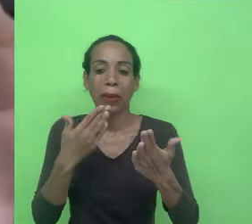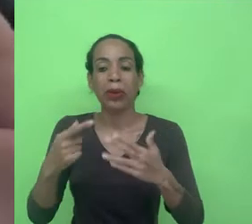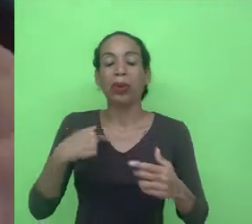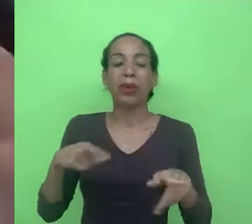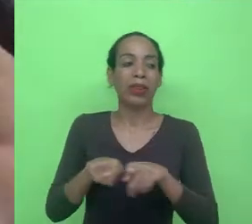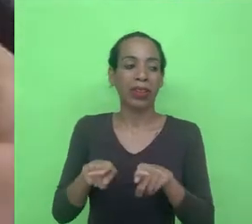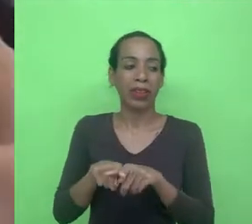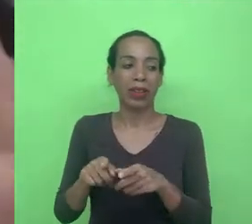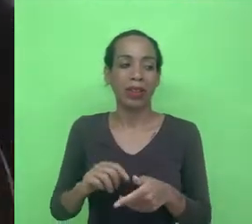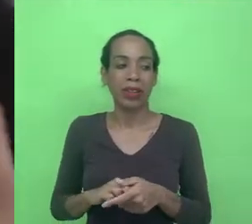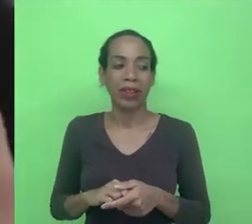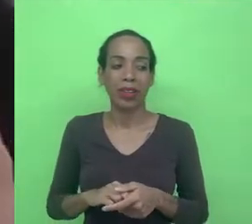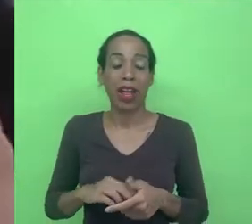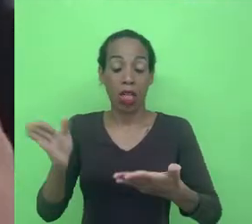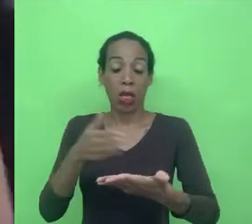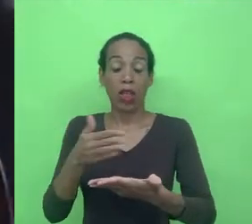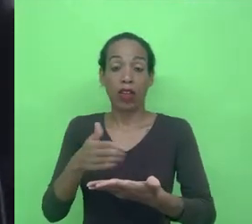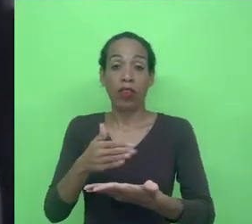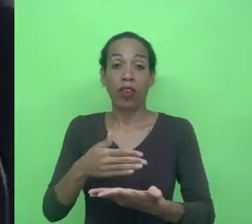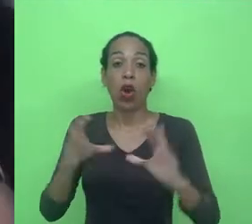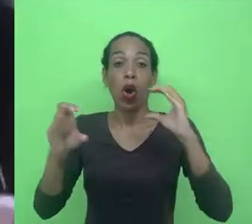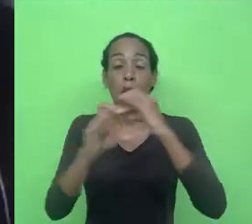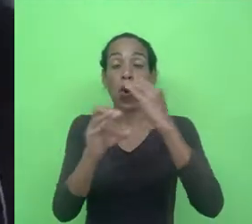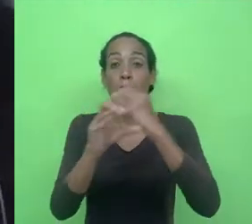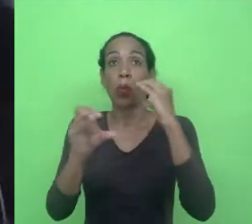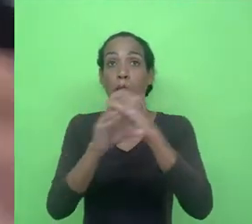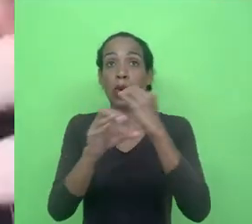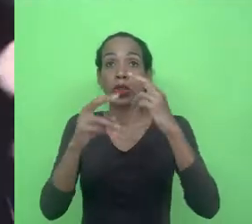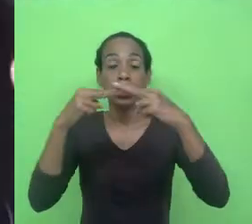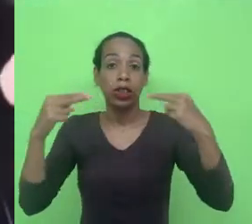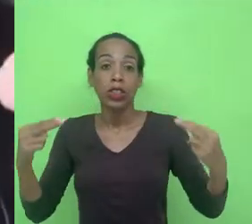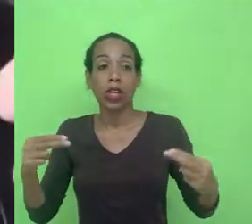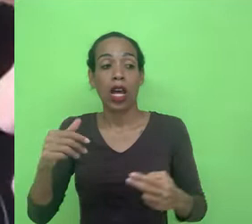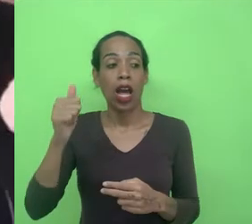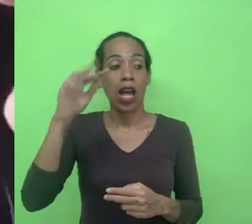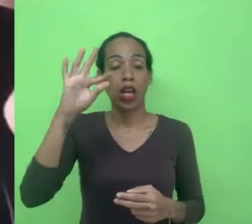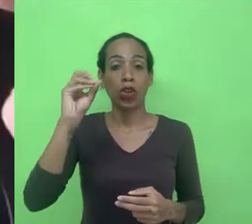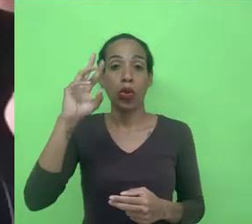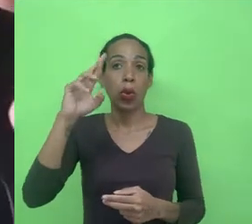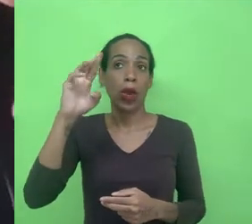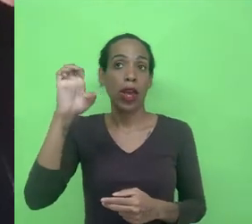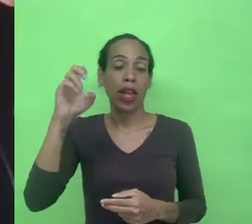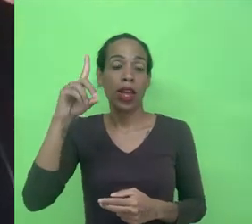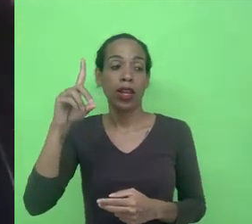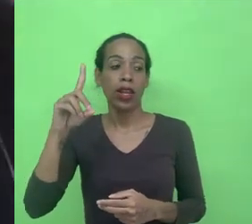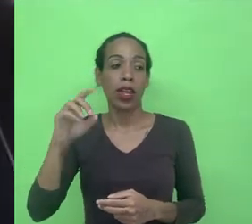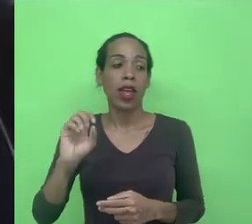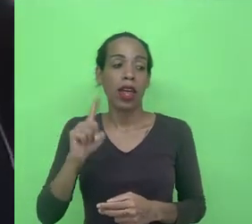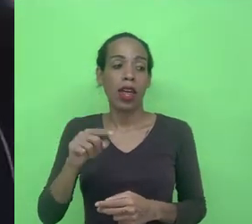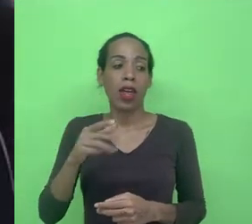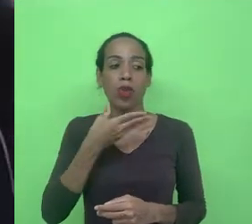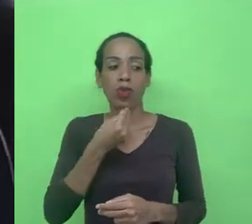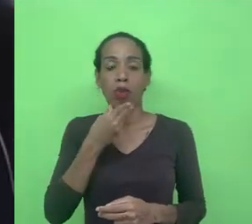esse livro aqui Comunicação das Coisas Teoria à Torrede e Cybercultura ele é do meu orientador André Lemos